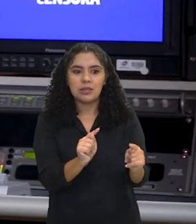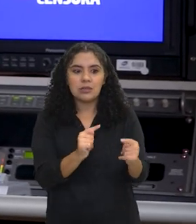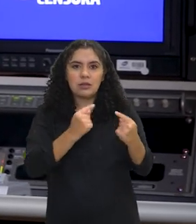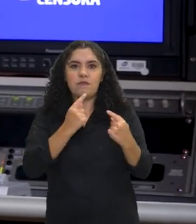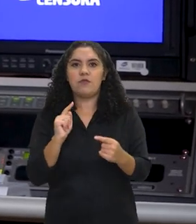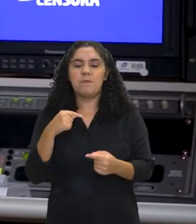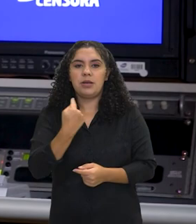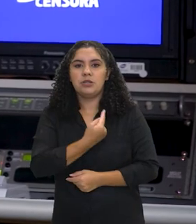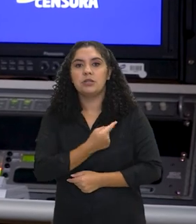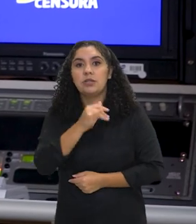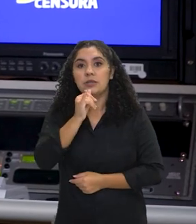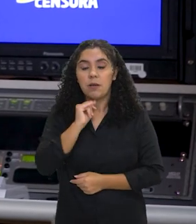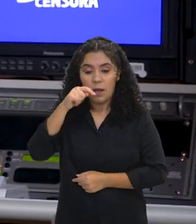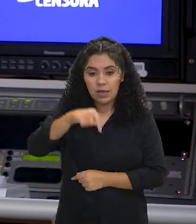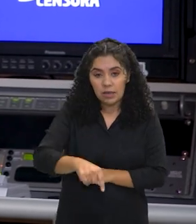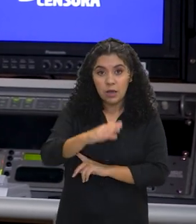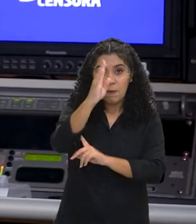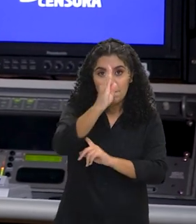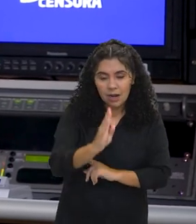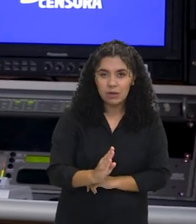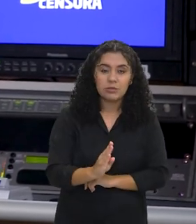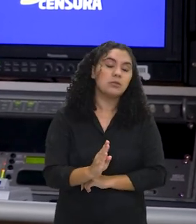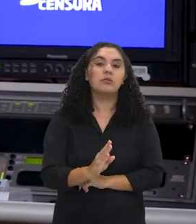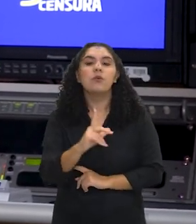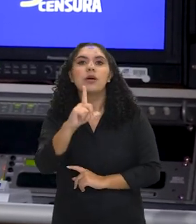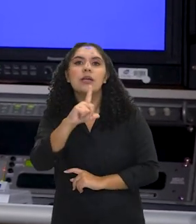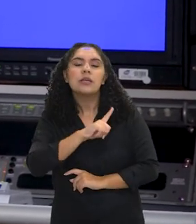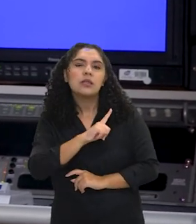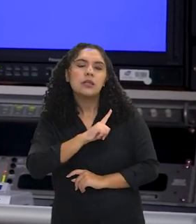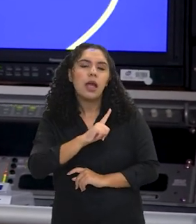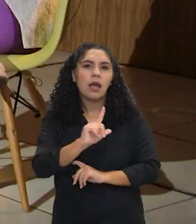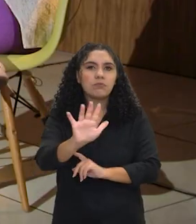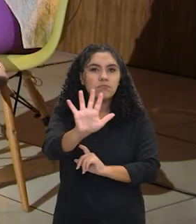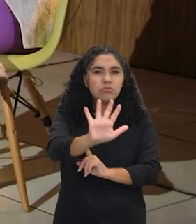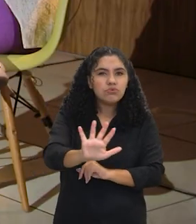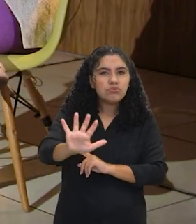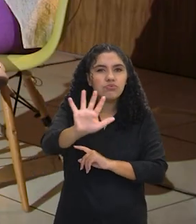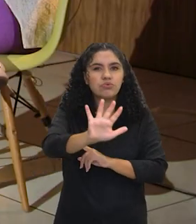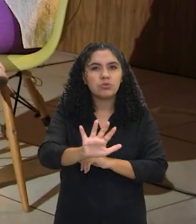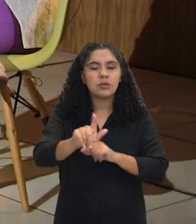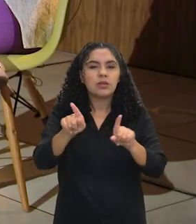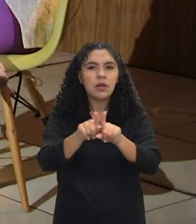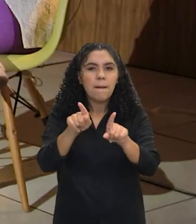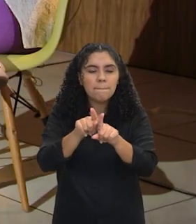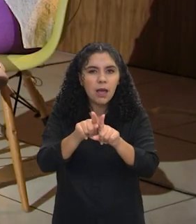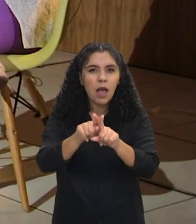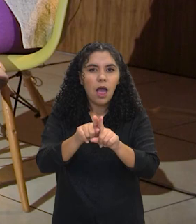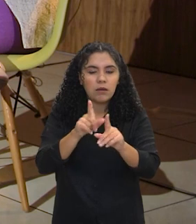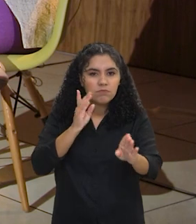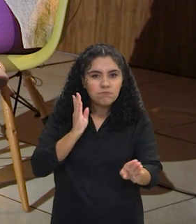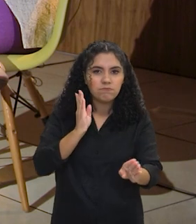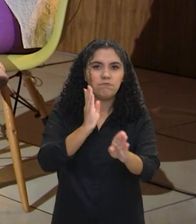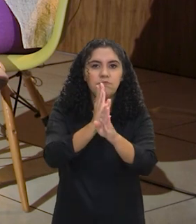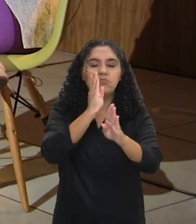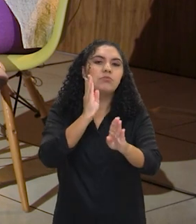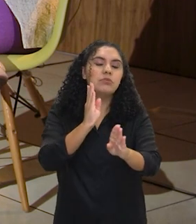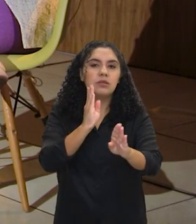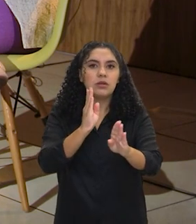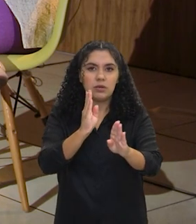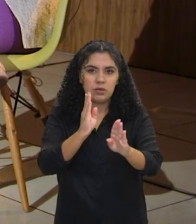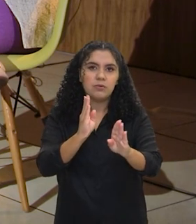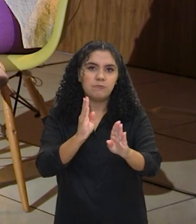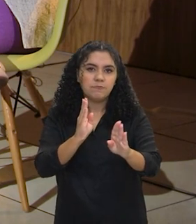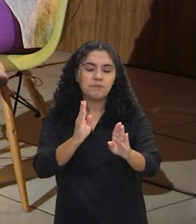o que a gente está assistindo primeiro é o Brasil com uma leitura de cenário e um diagnóstico muito próximo da maior parte das